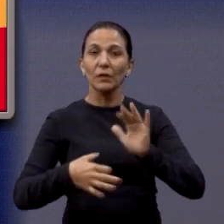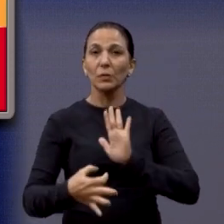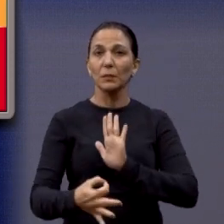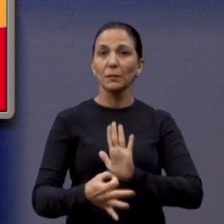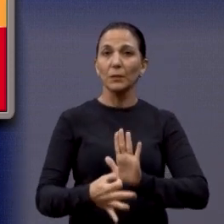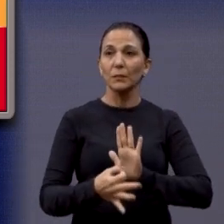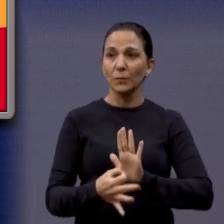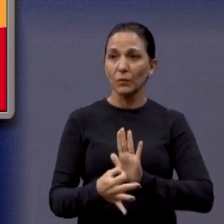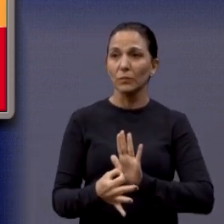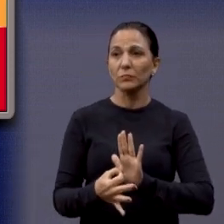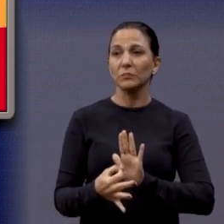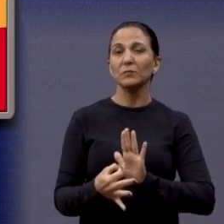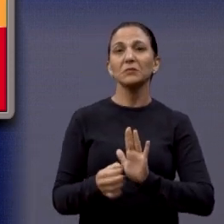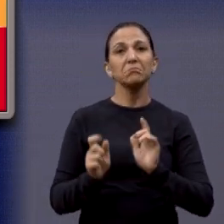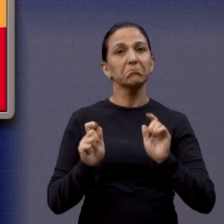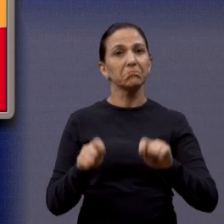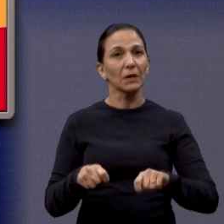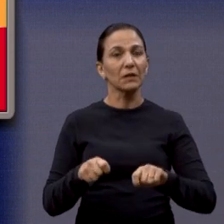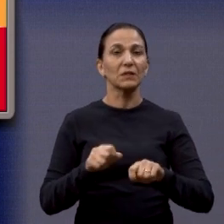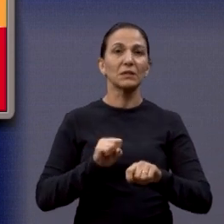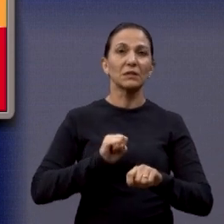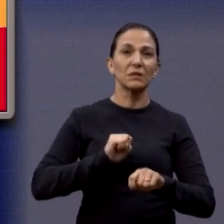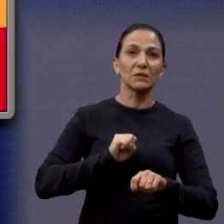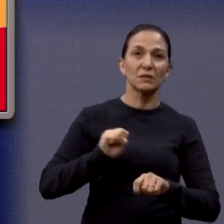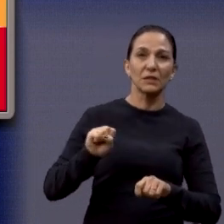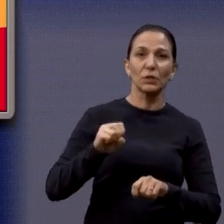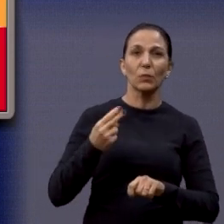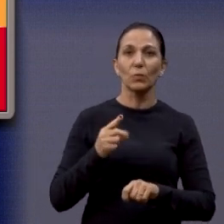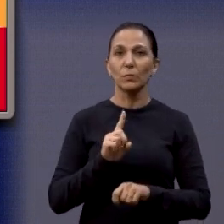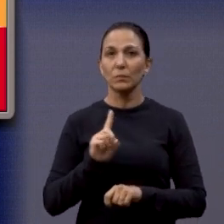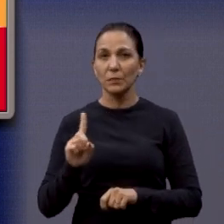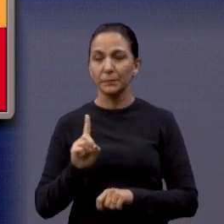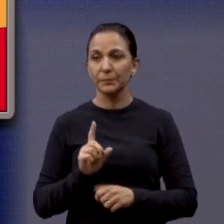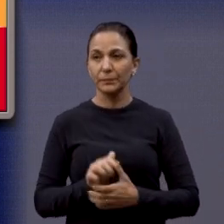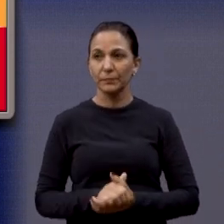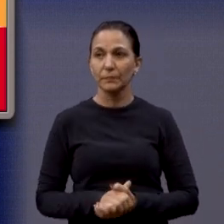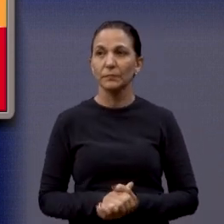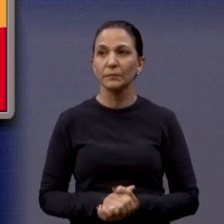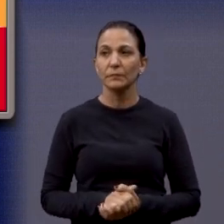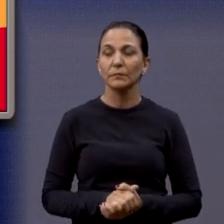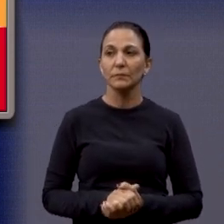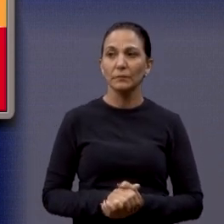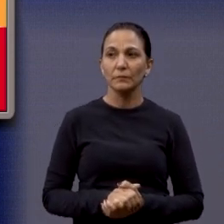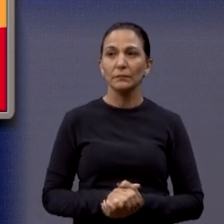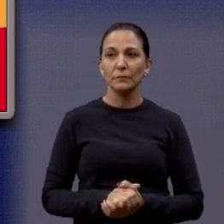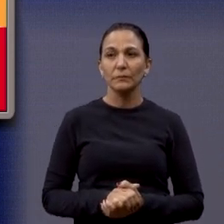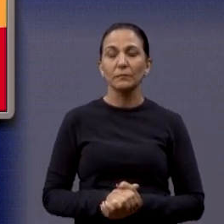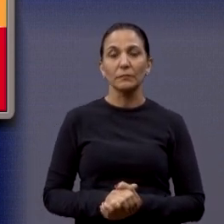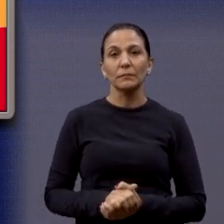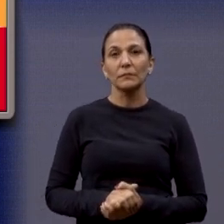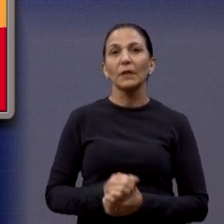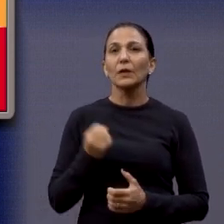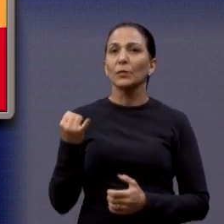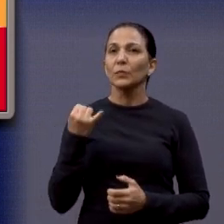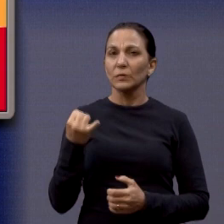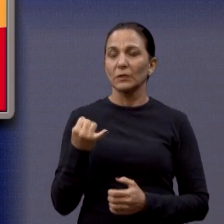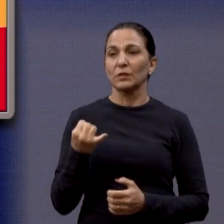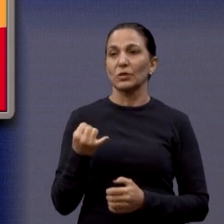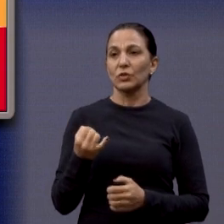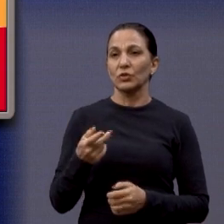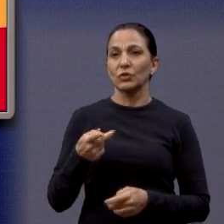proposta, está estudando essa possibilidade, mas é importante que a gente fale aqui, deste público, que a gente também